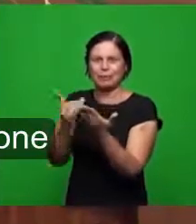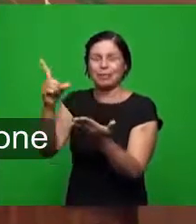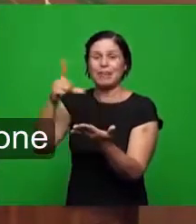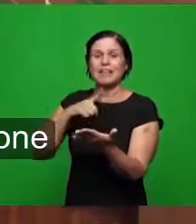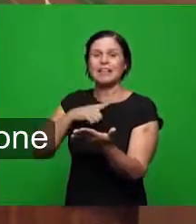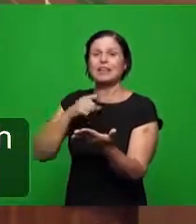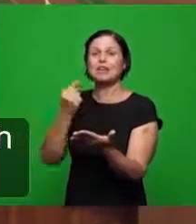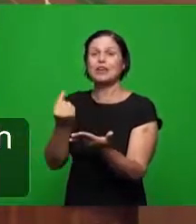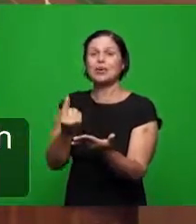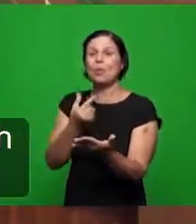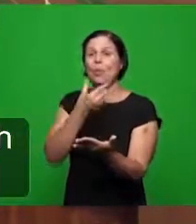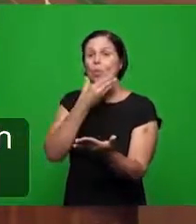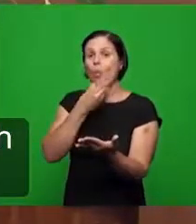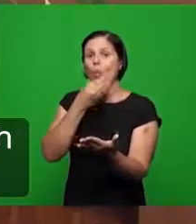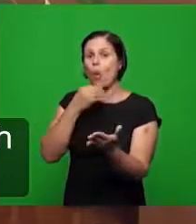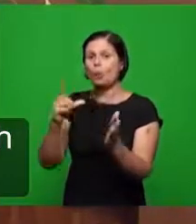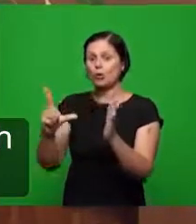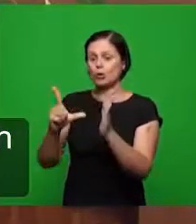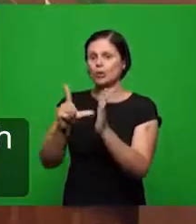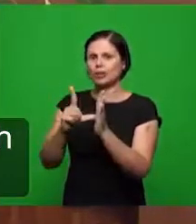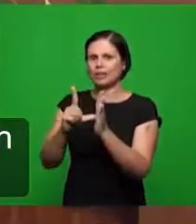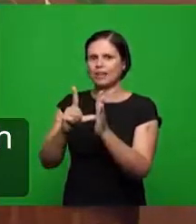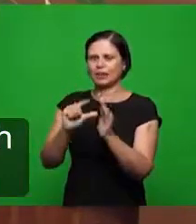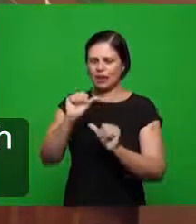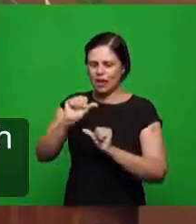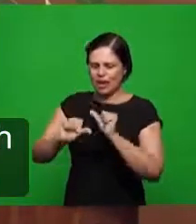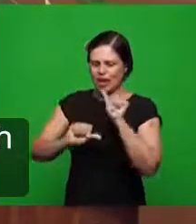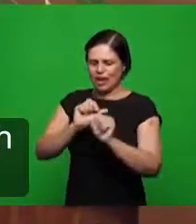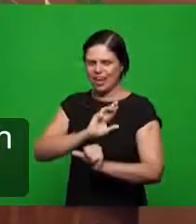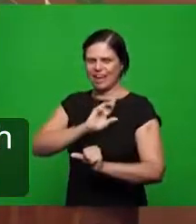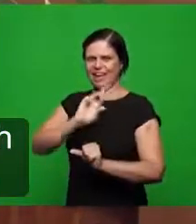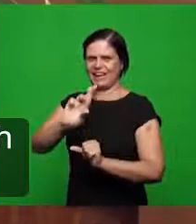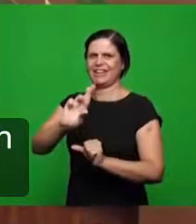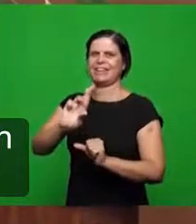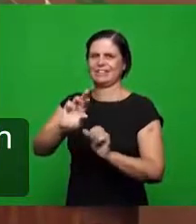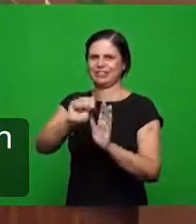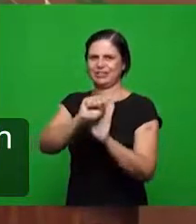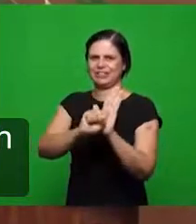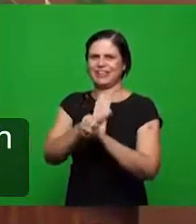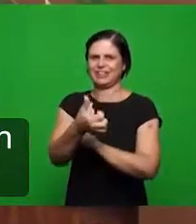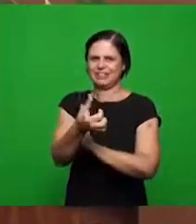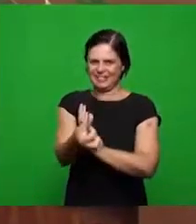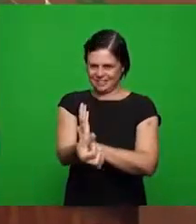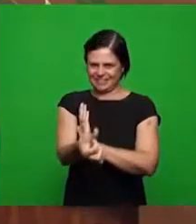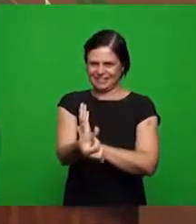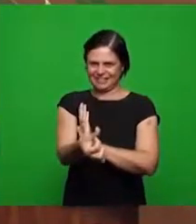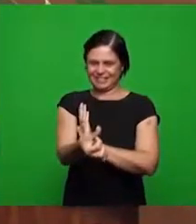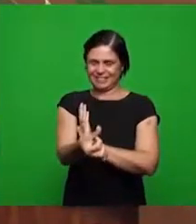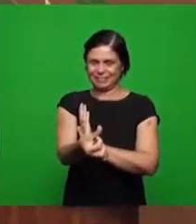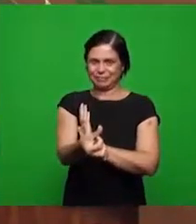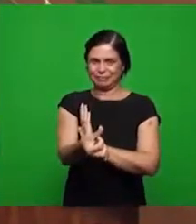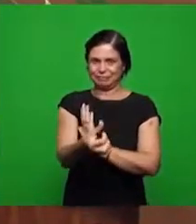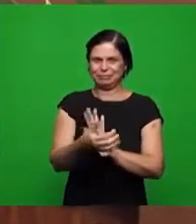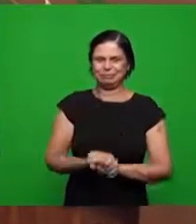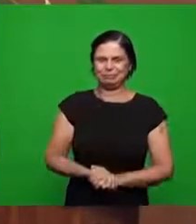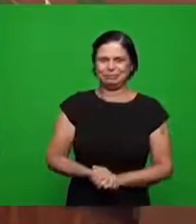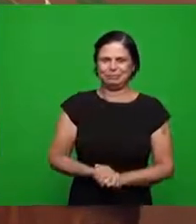religiosa que foi a reforma religiosa do século dezesseis assim